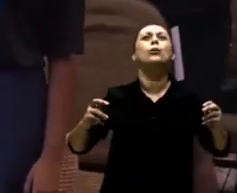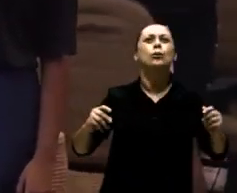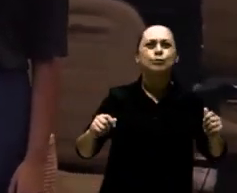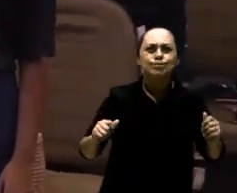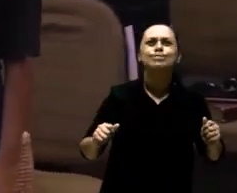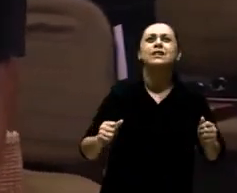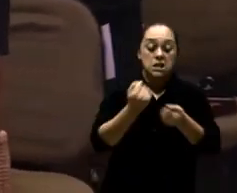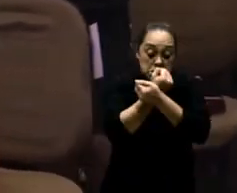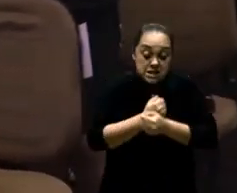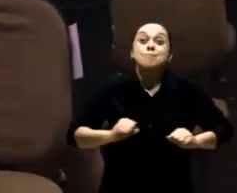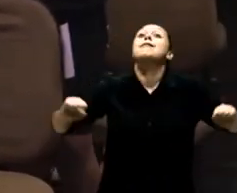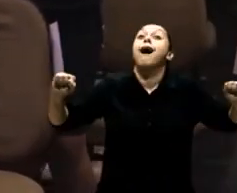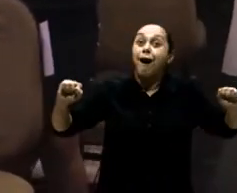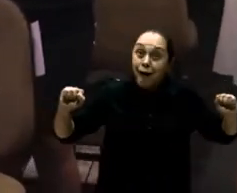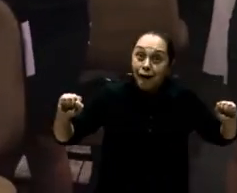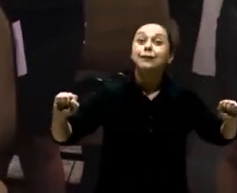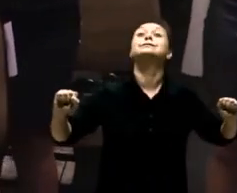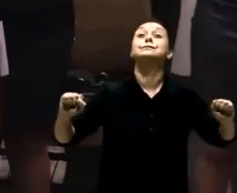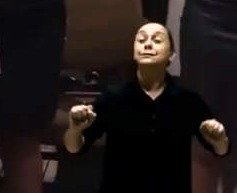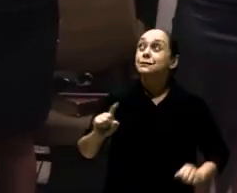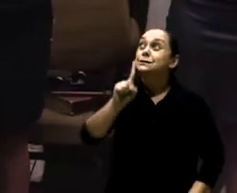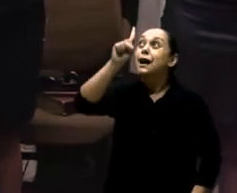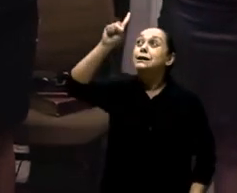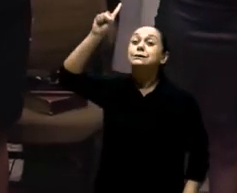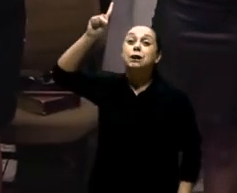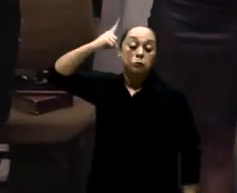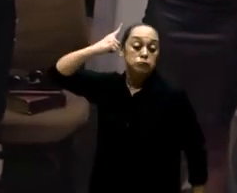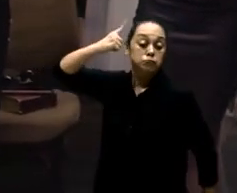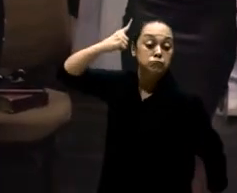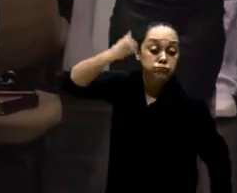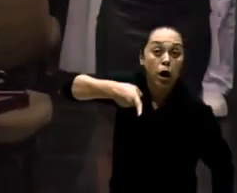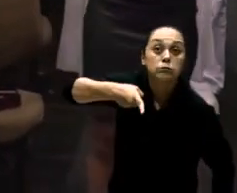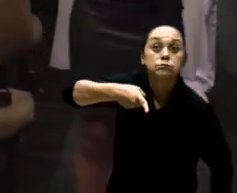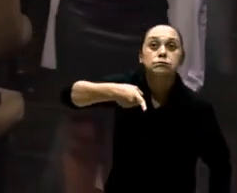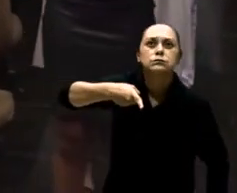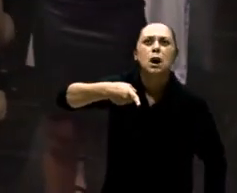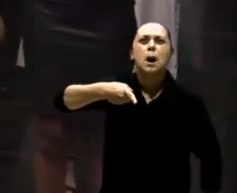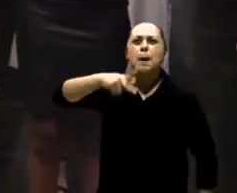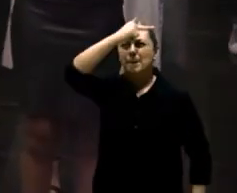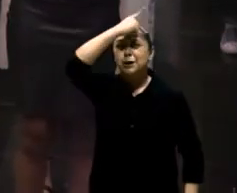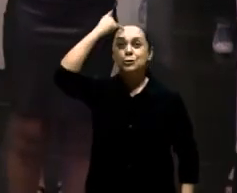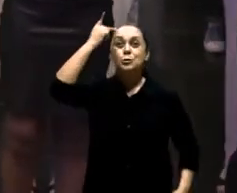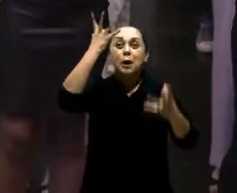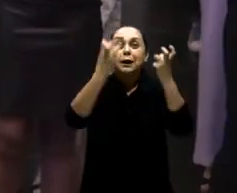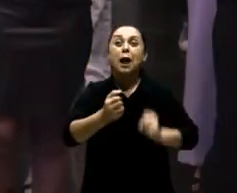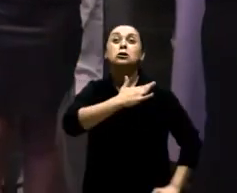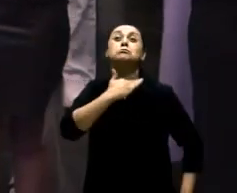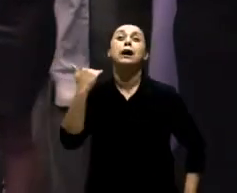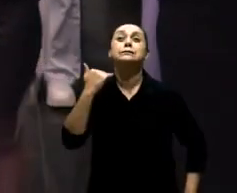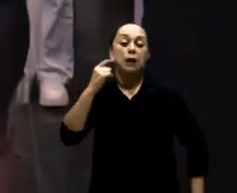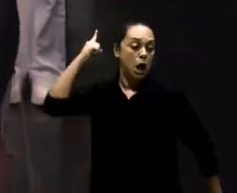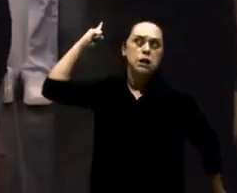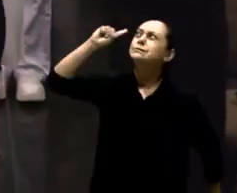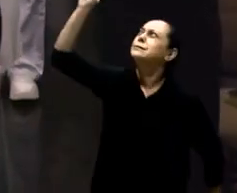Nesta noite Espírito Suicida Está sendo Expulso De dentro De você Aqui